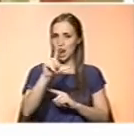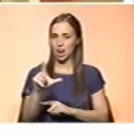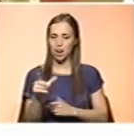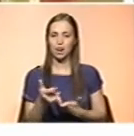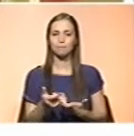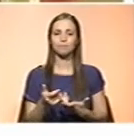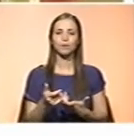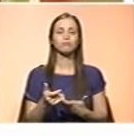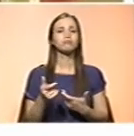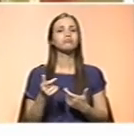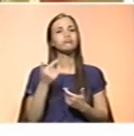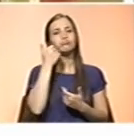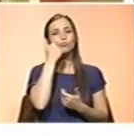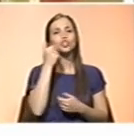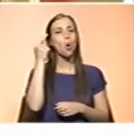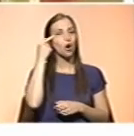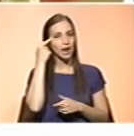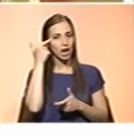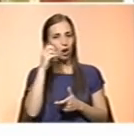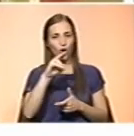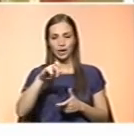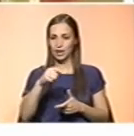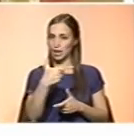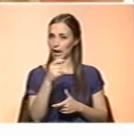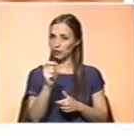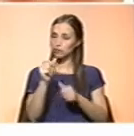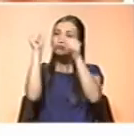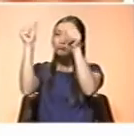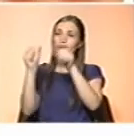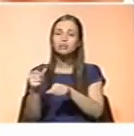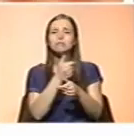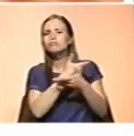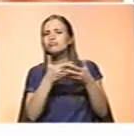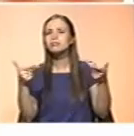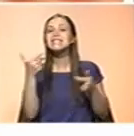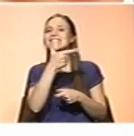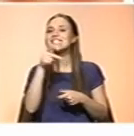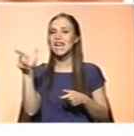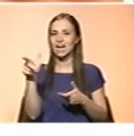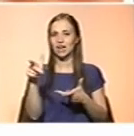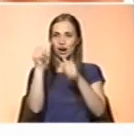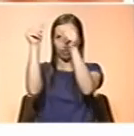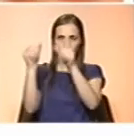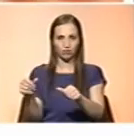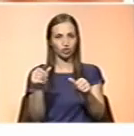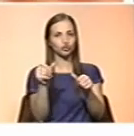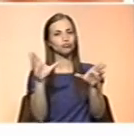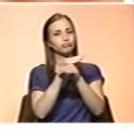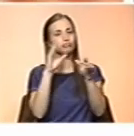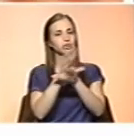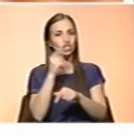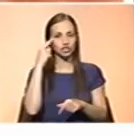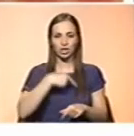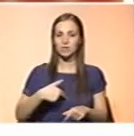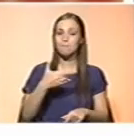Está exposta no Museu do Oriente uma amostra com cerca de 100 cartazes de propaganda chinesa produzidos entre 1959